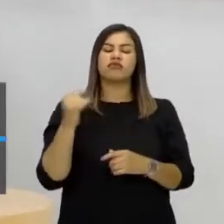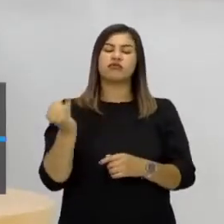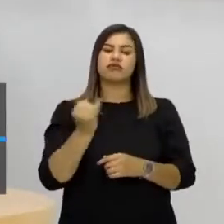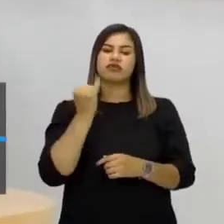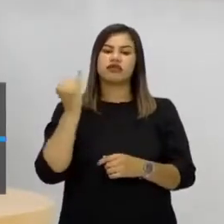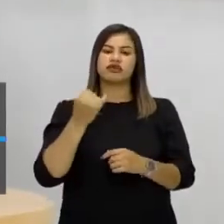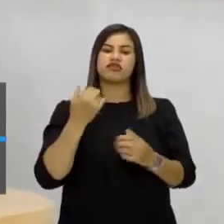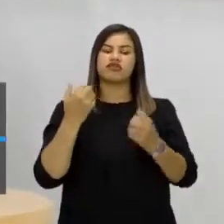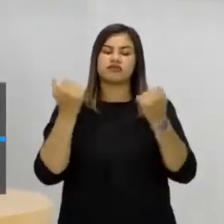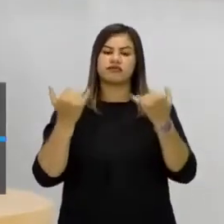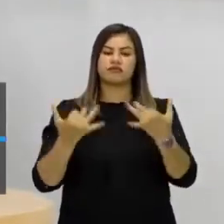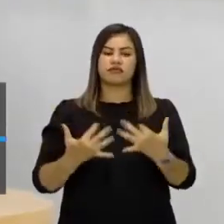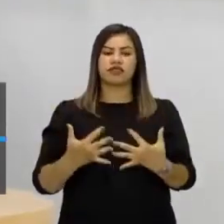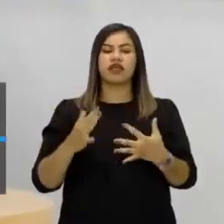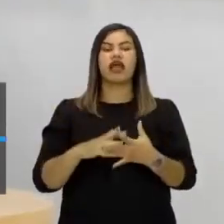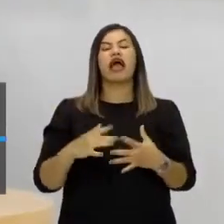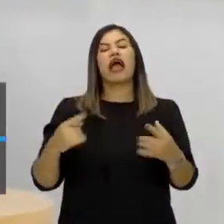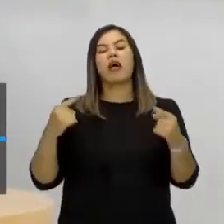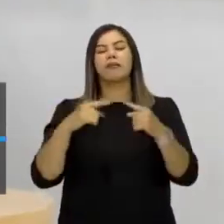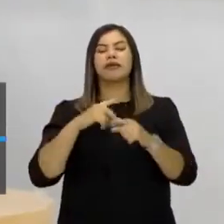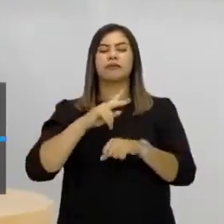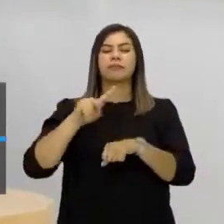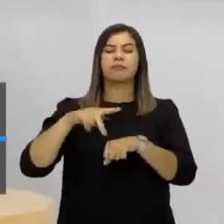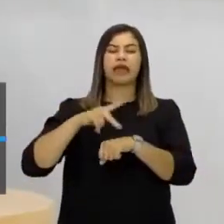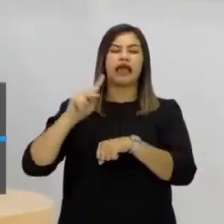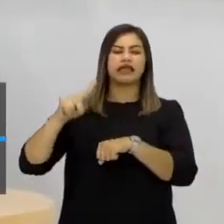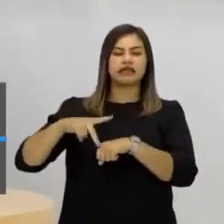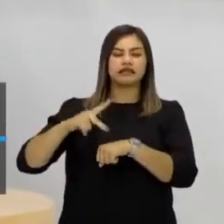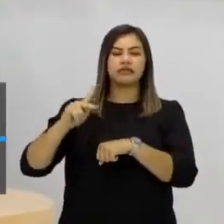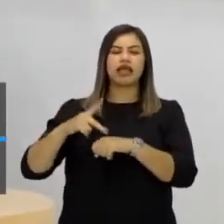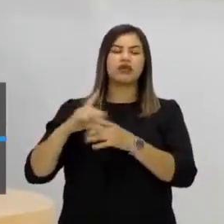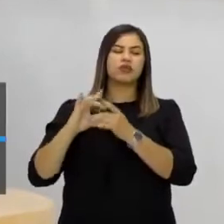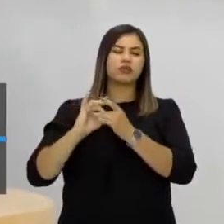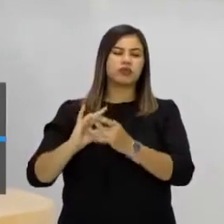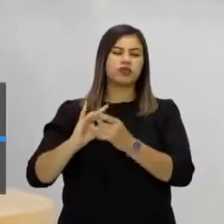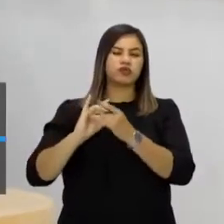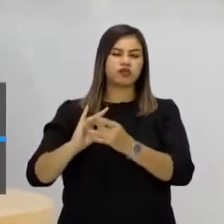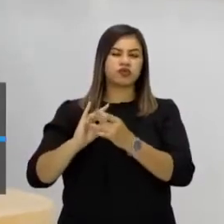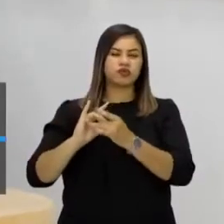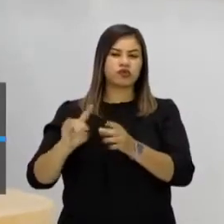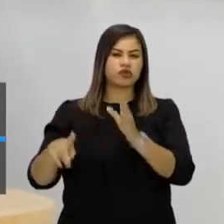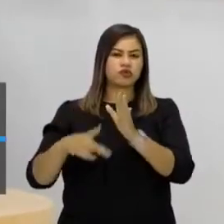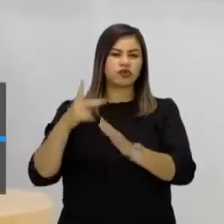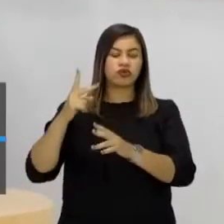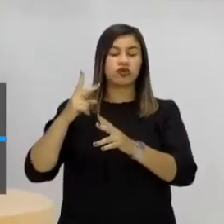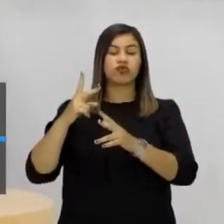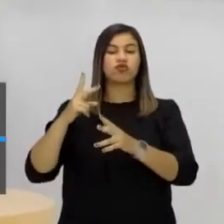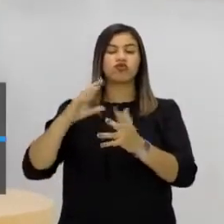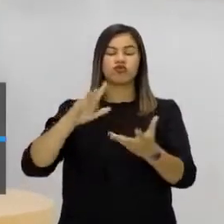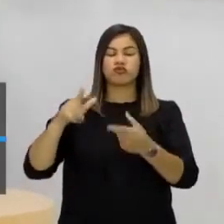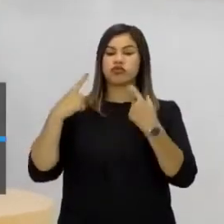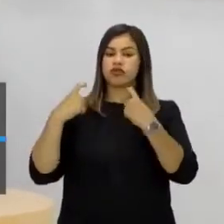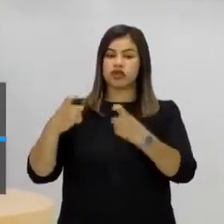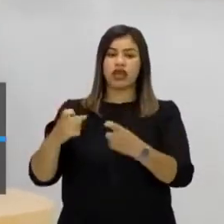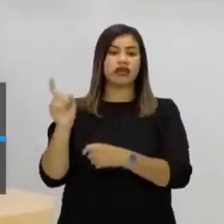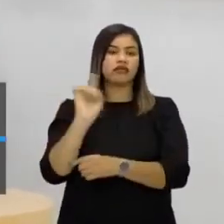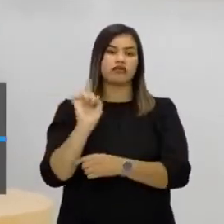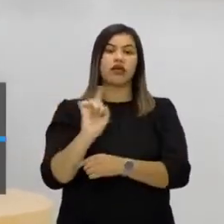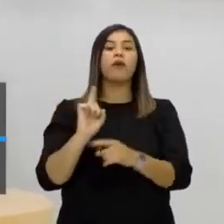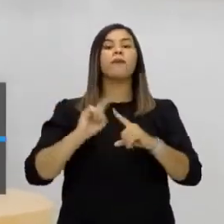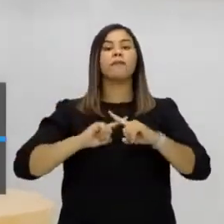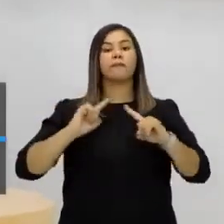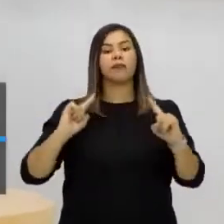retratar. Não eram aqueles países que diretamente estavam ligados à Segunda Guerra Mundial, mas teve a